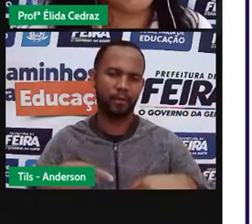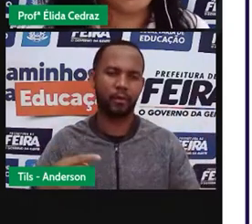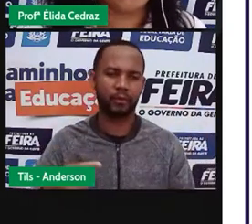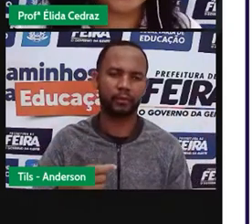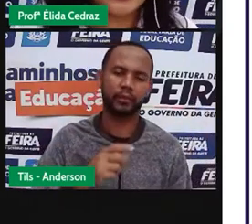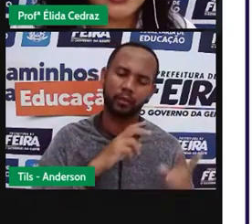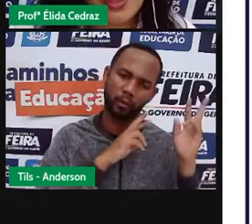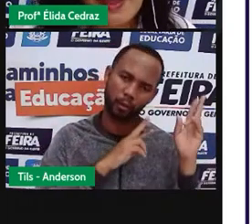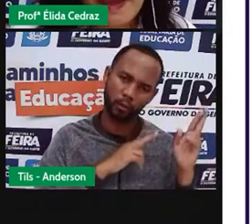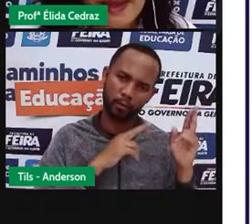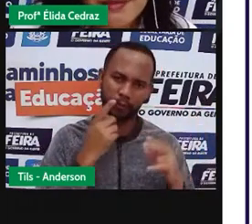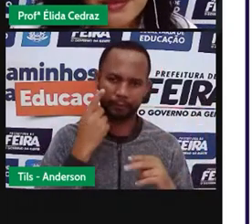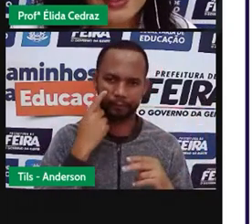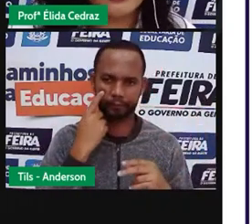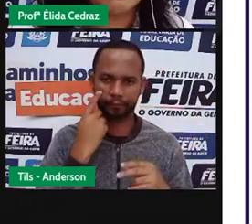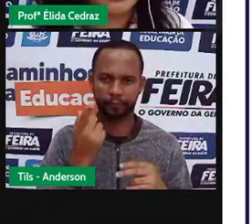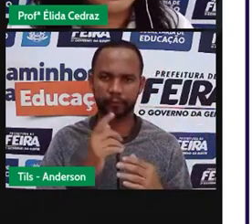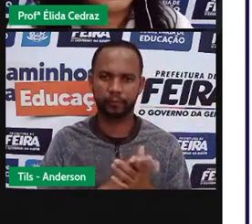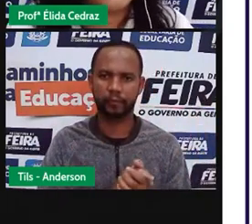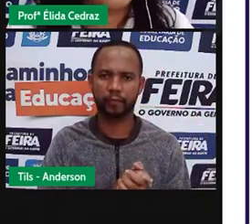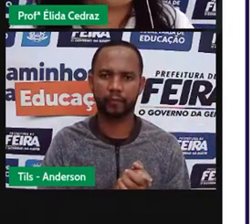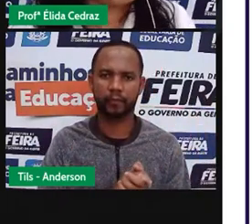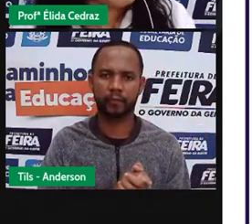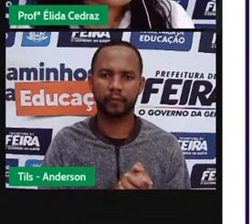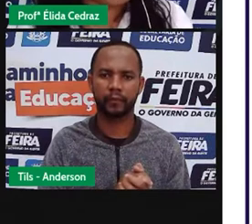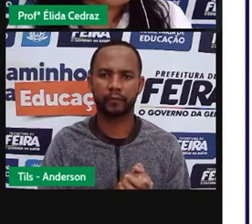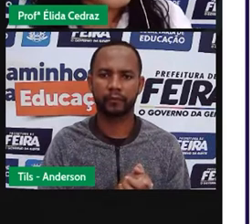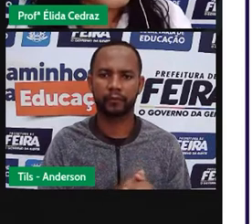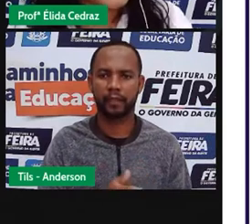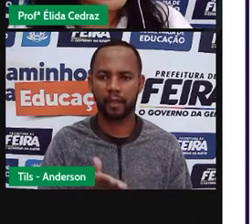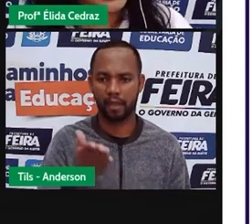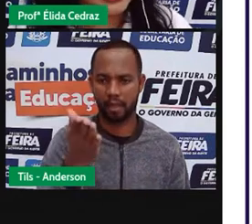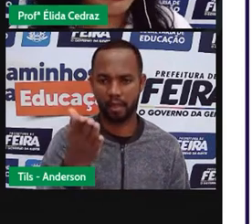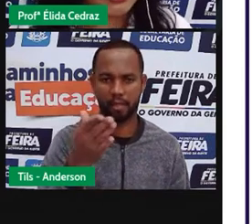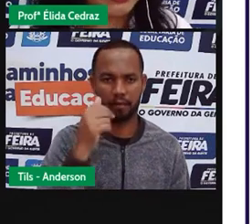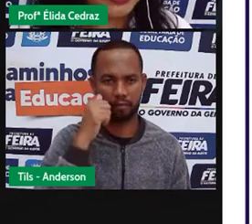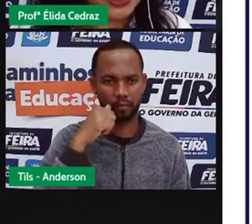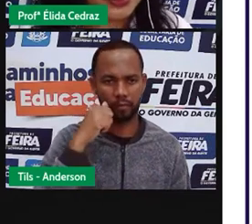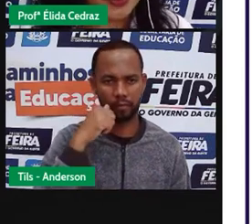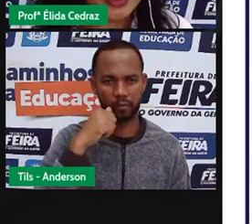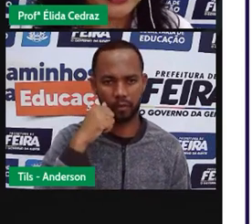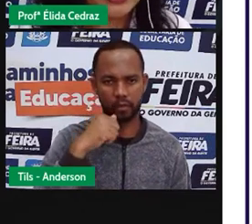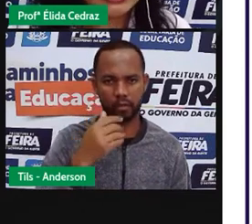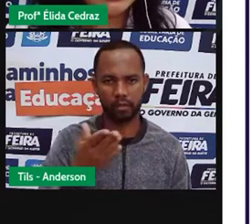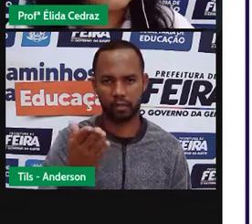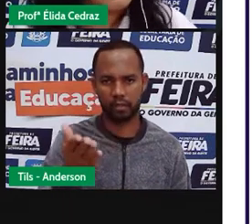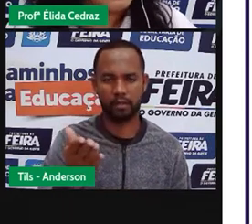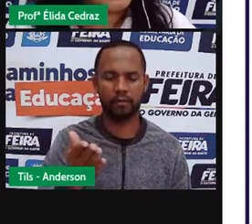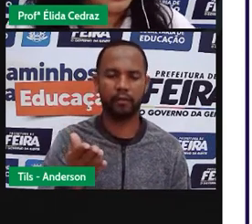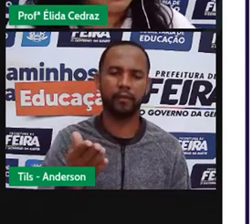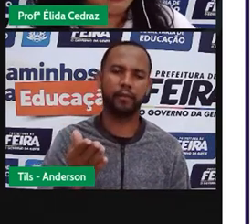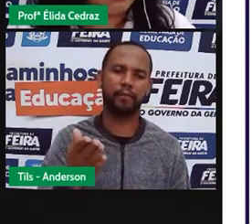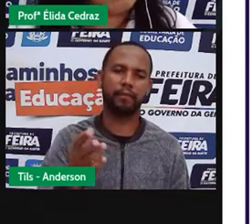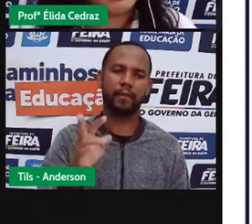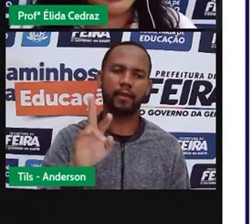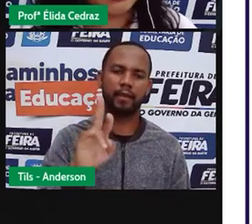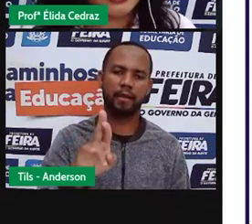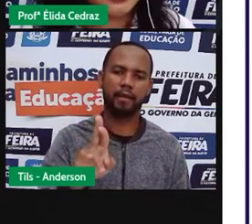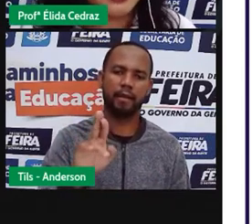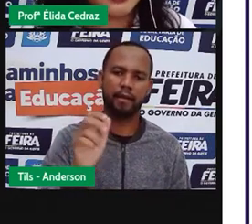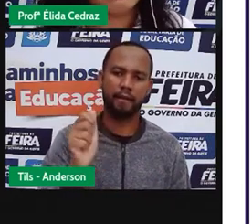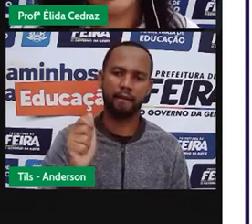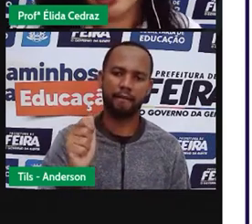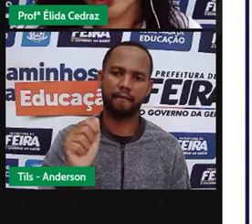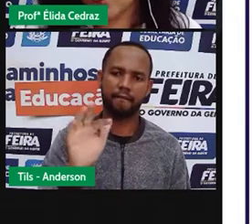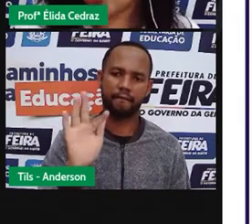A Pró trouxe a Rafaela para a nossa aula. Essa menininha que está aí ao lado do nosso rato. E aí? Mais ou